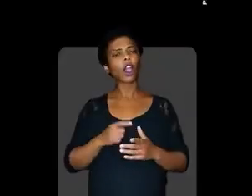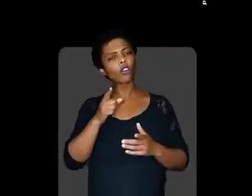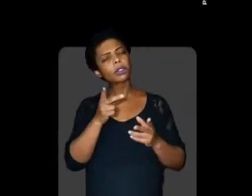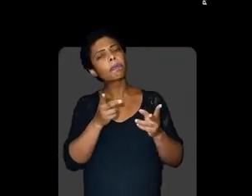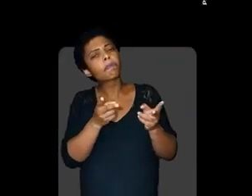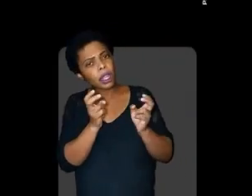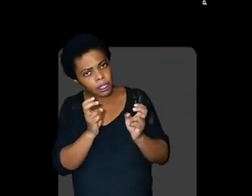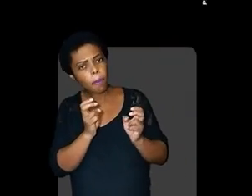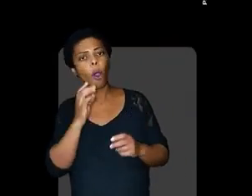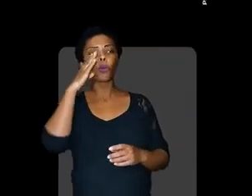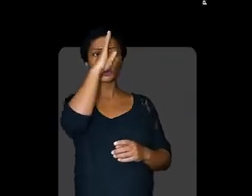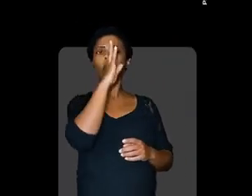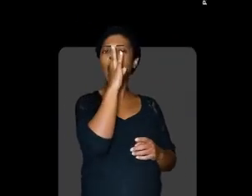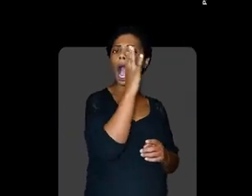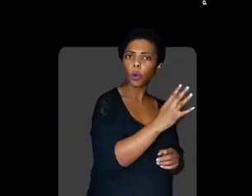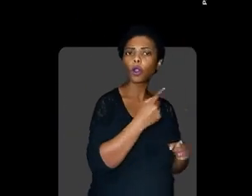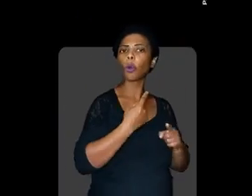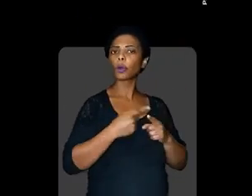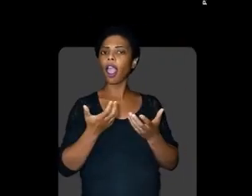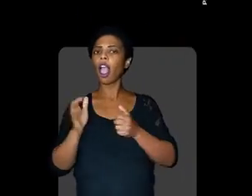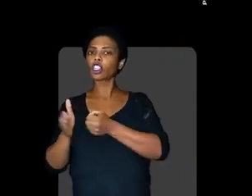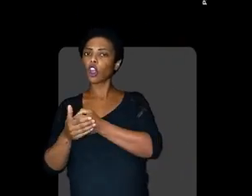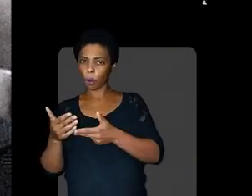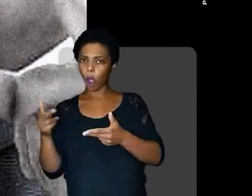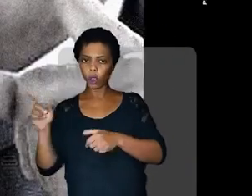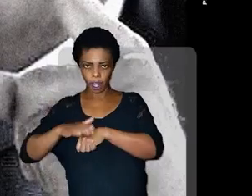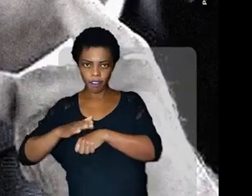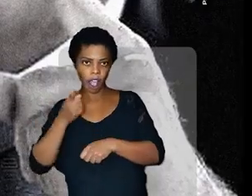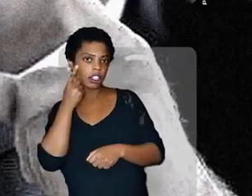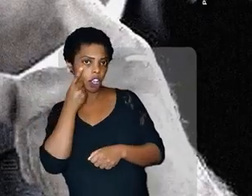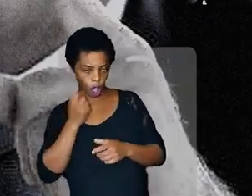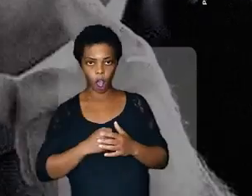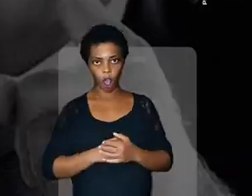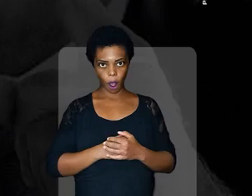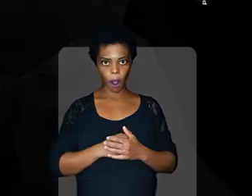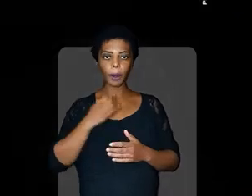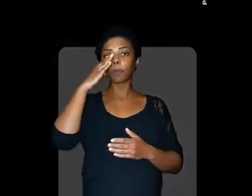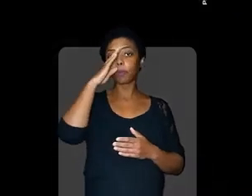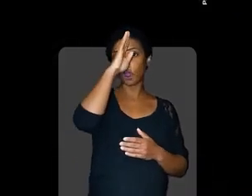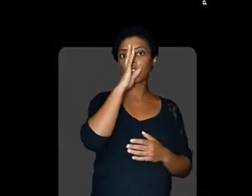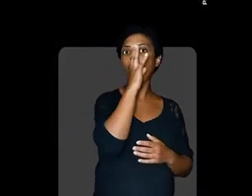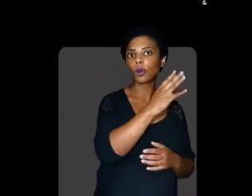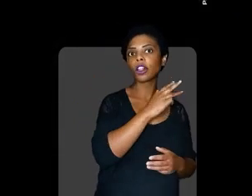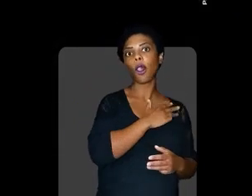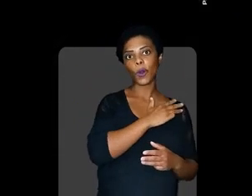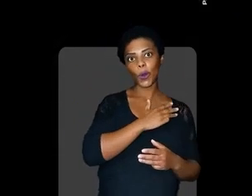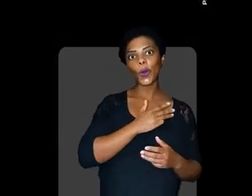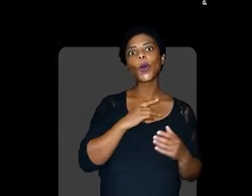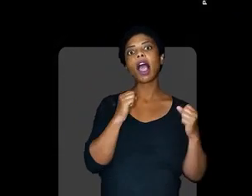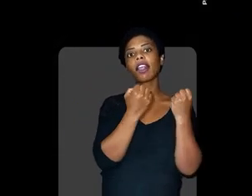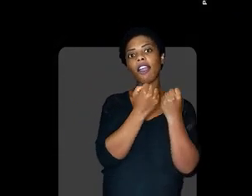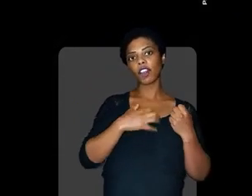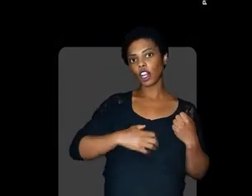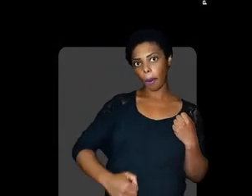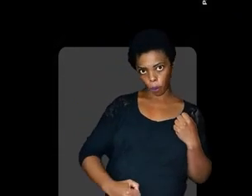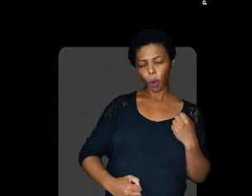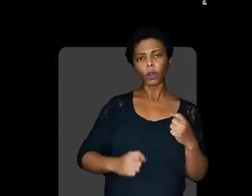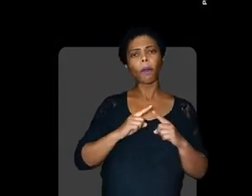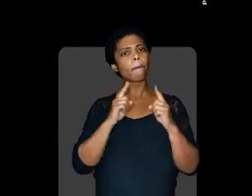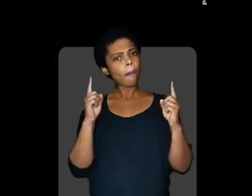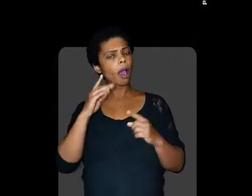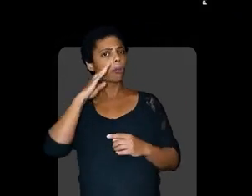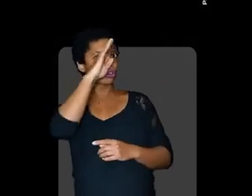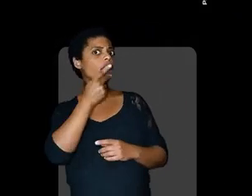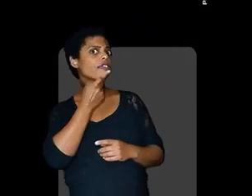Já percebeu? Quando Bolsonaro acusa, é pra cobrir algo que ele mesmo faz. Bolsonaro acusa Lula de defender o aborto.